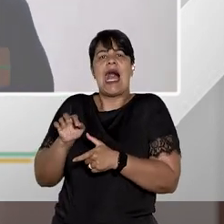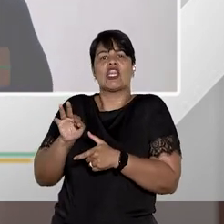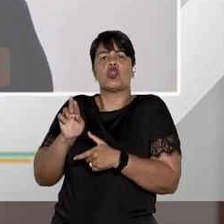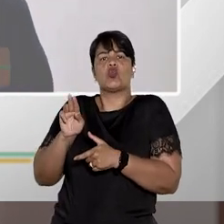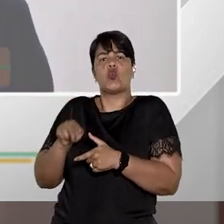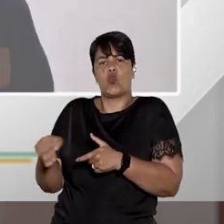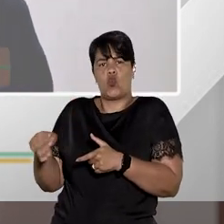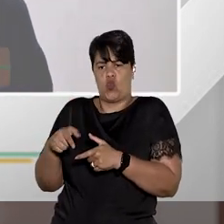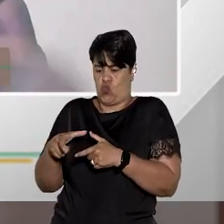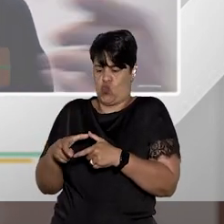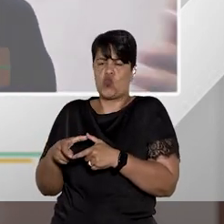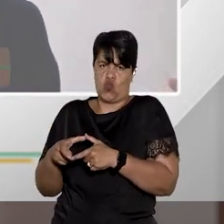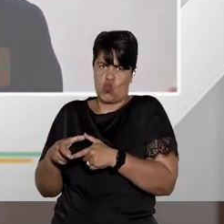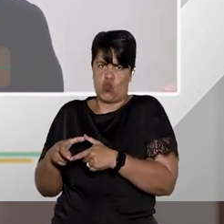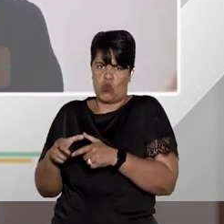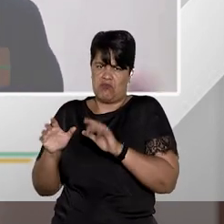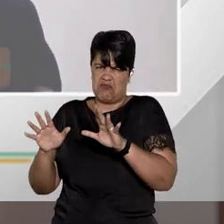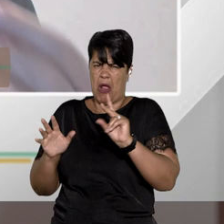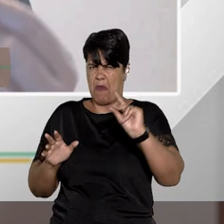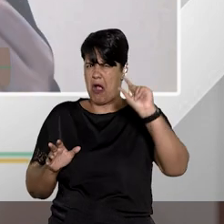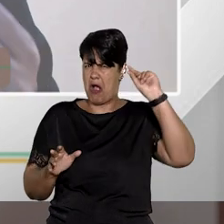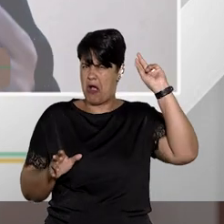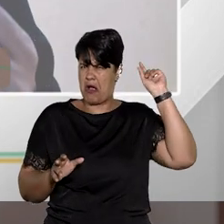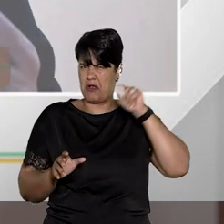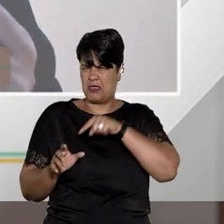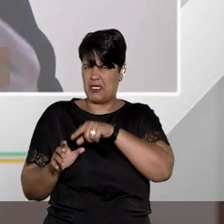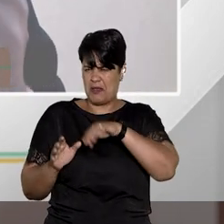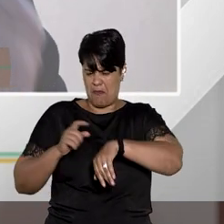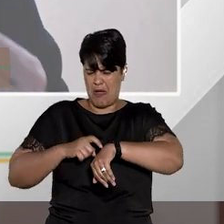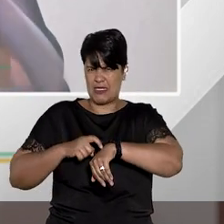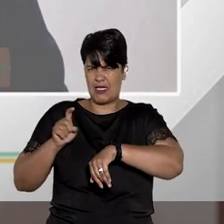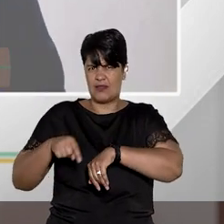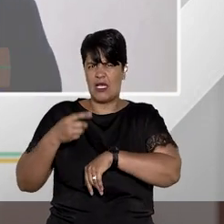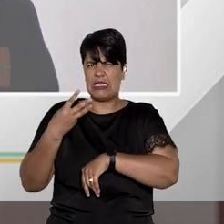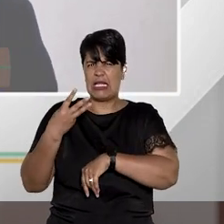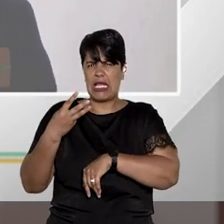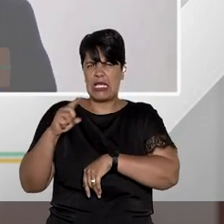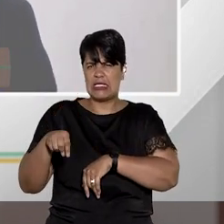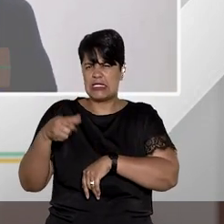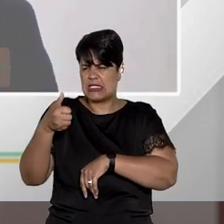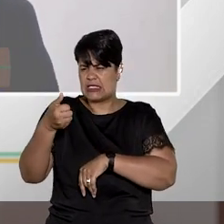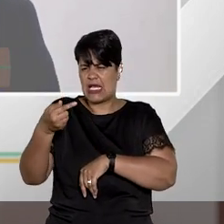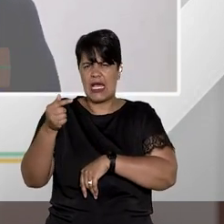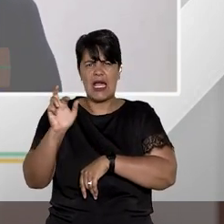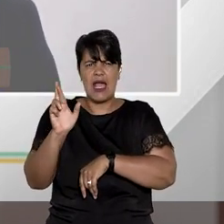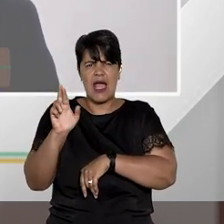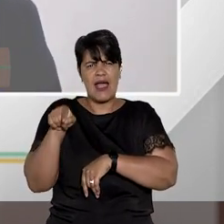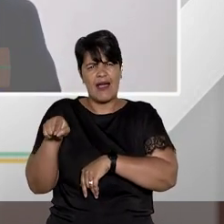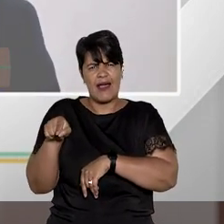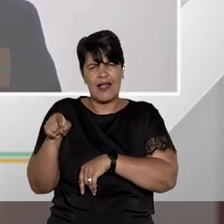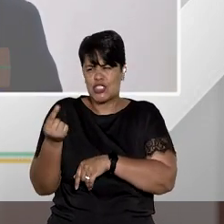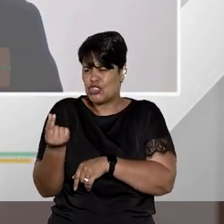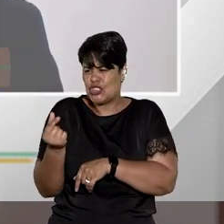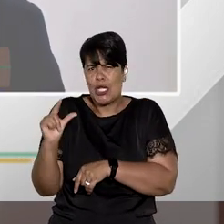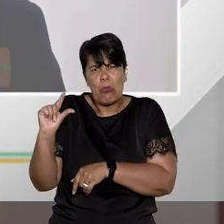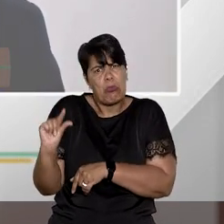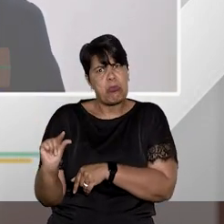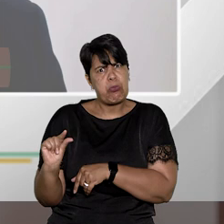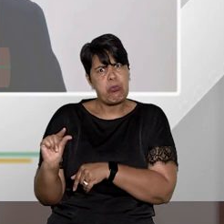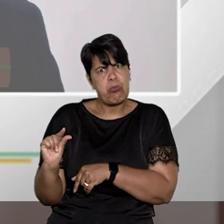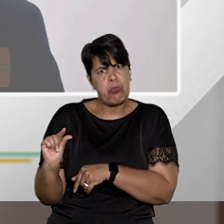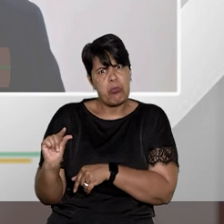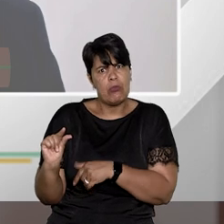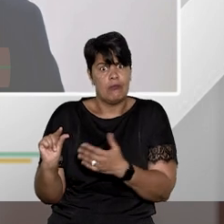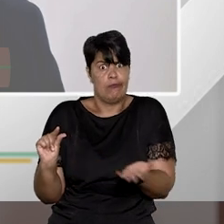sei que a lata de atum hoje está bem mais cara do que isso, já tem alguns anos, mas a lata de atum custava R$,17. Olha o custo de